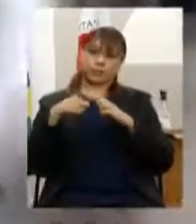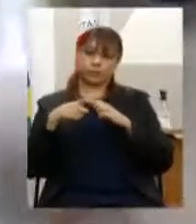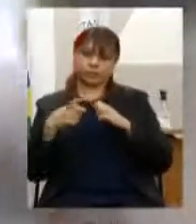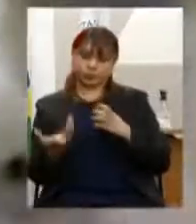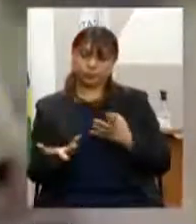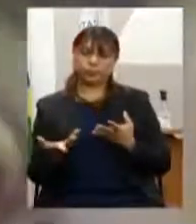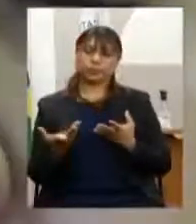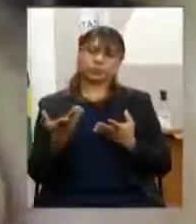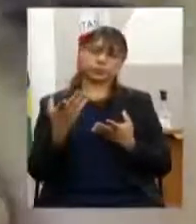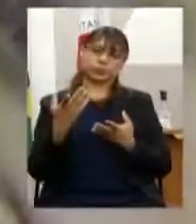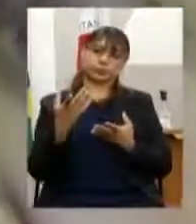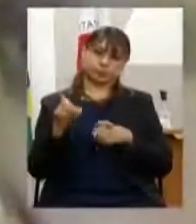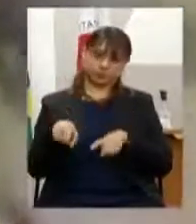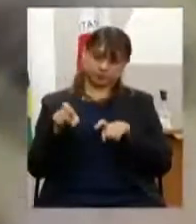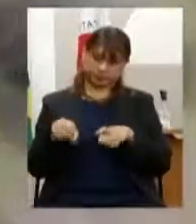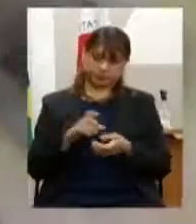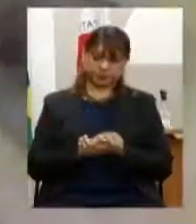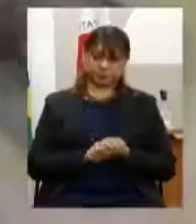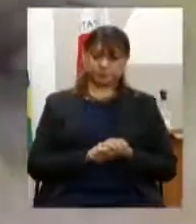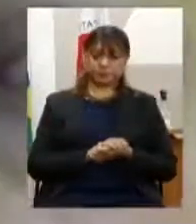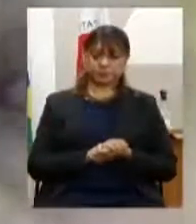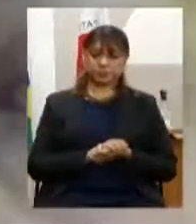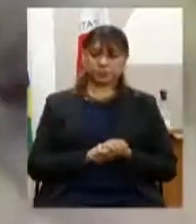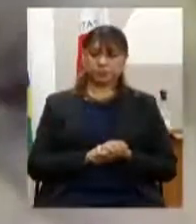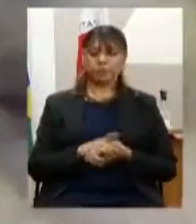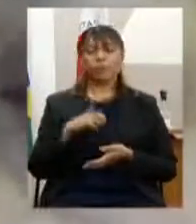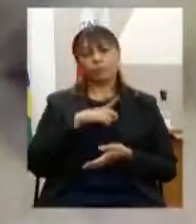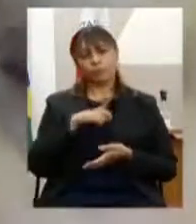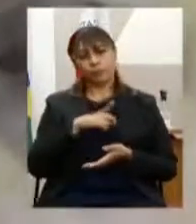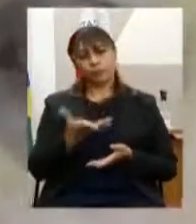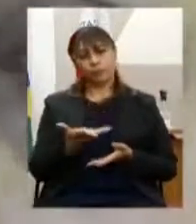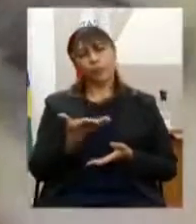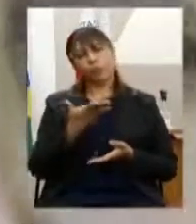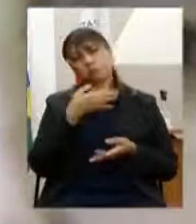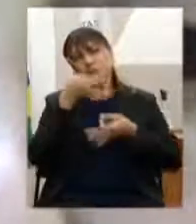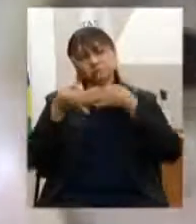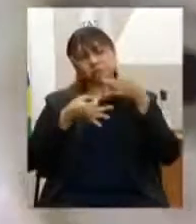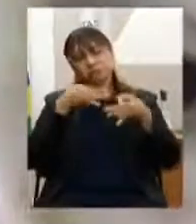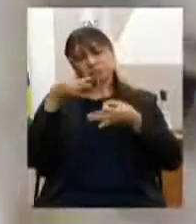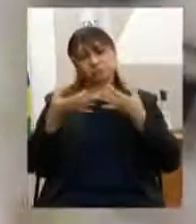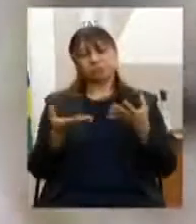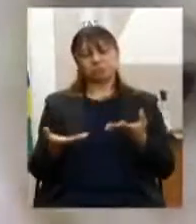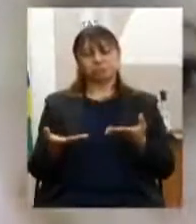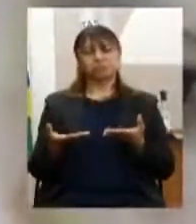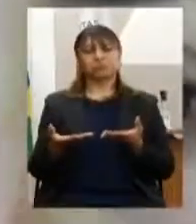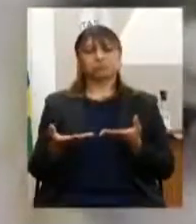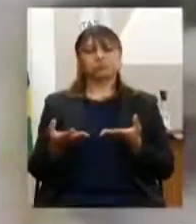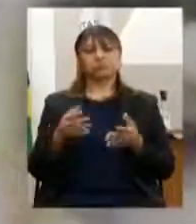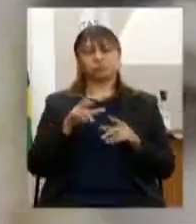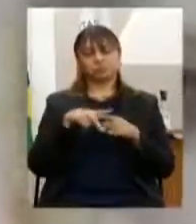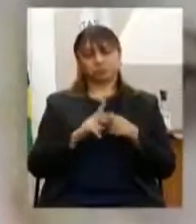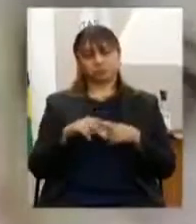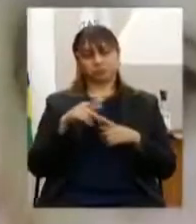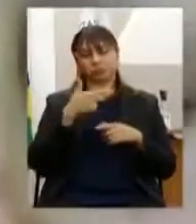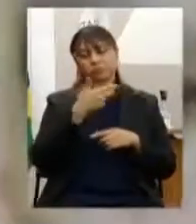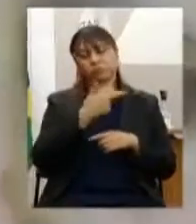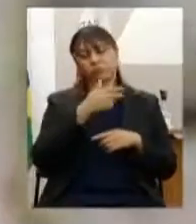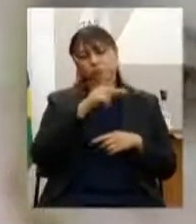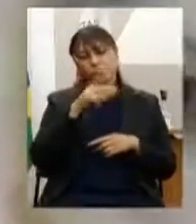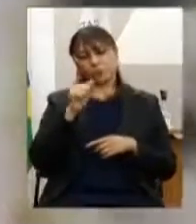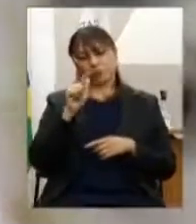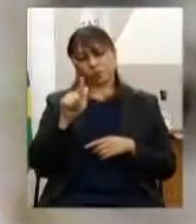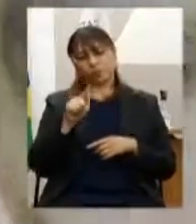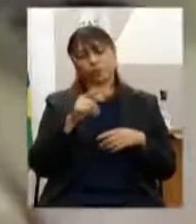E como resultado desse debate, foram apresentadas algumas sugestões de alteração do PPAG, 2020 e 2023,